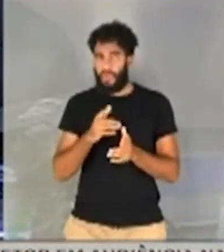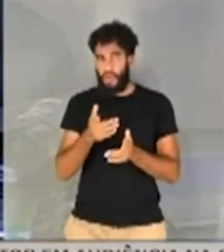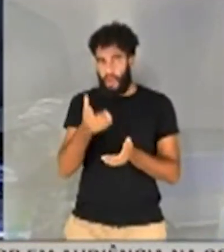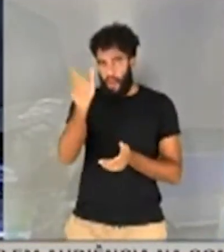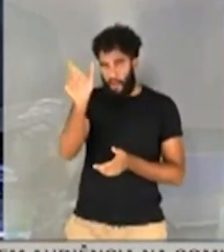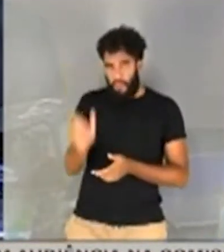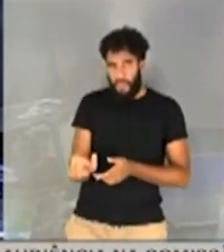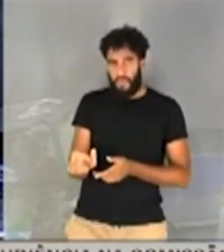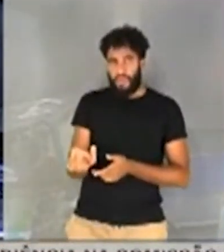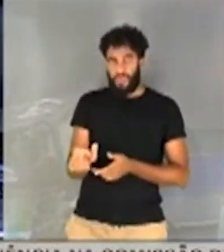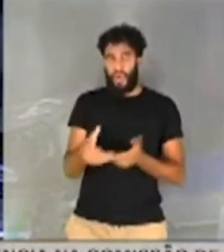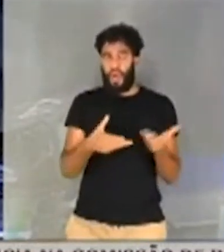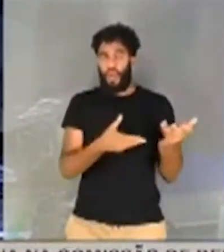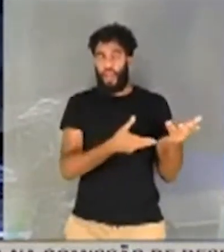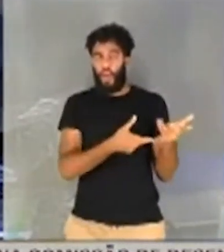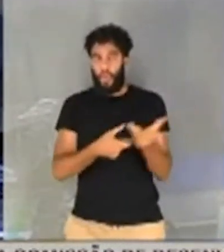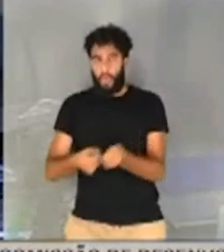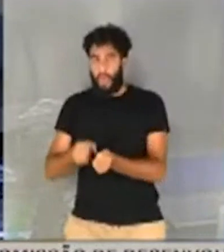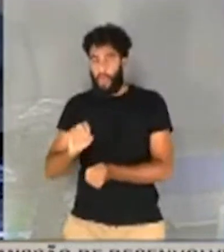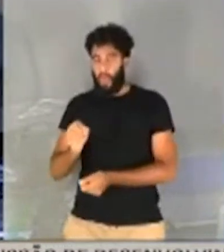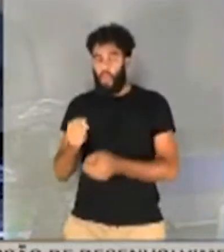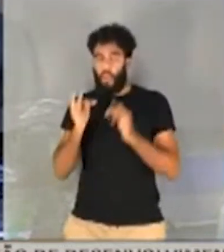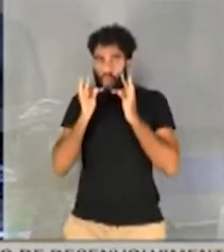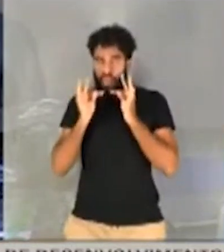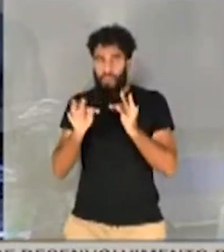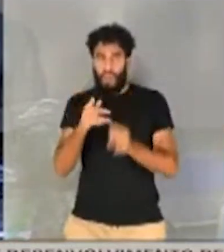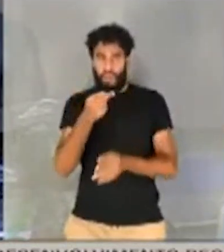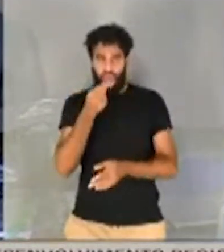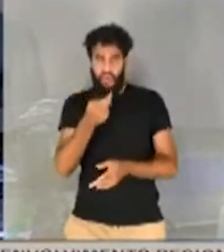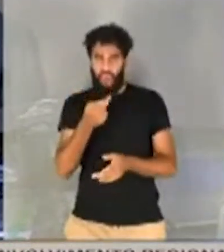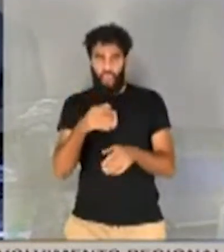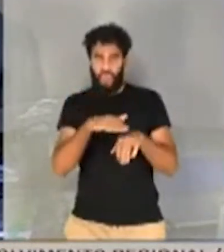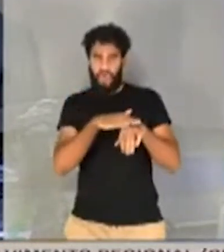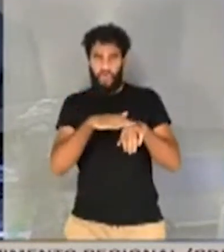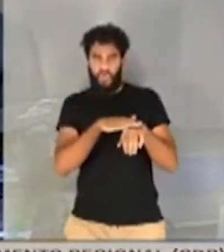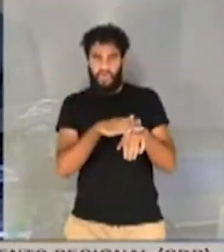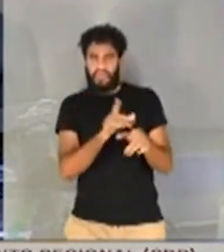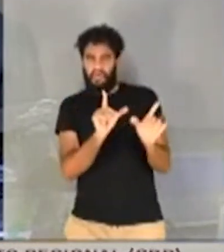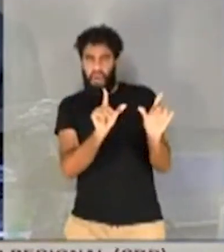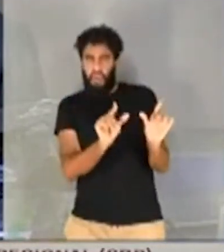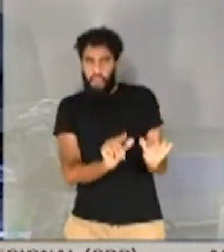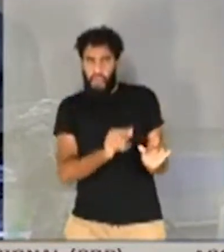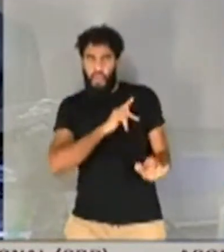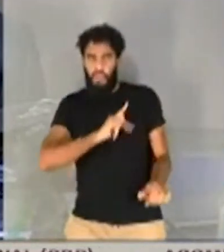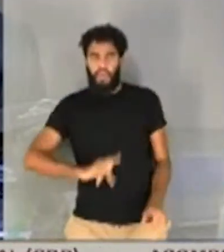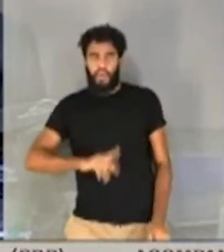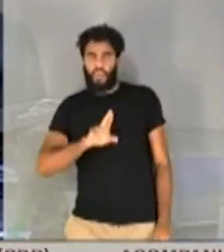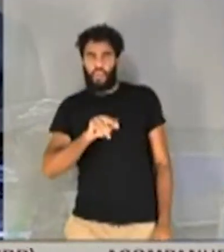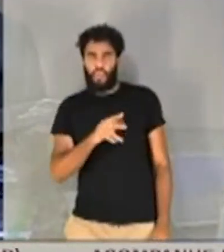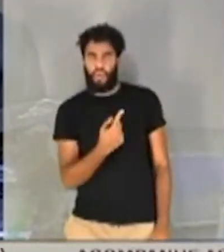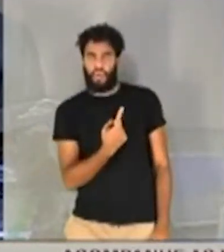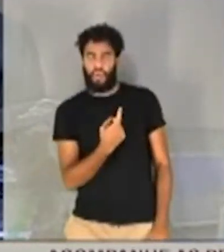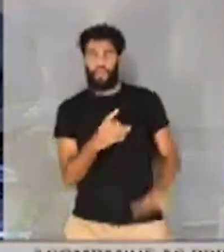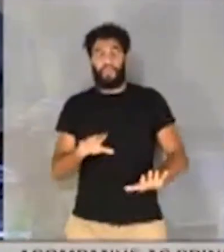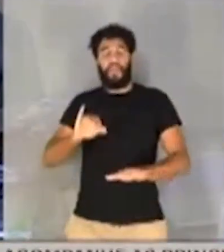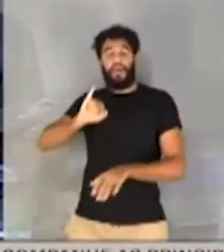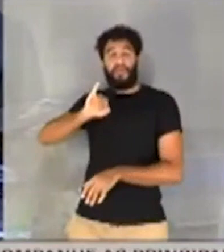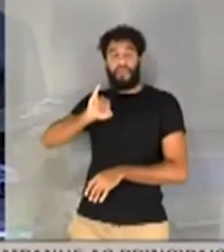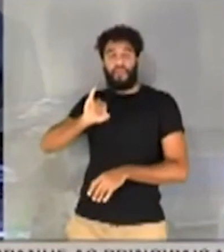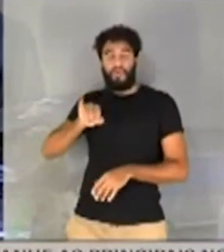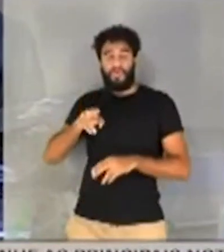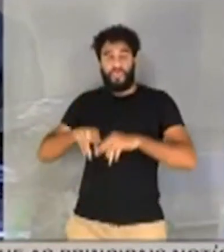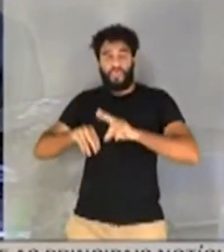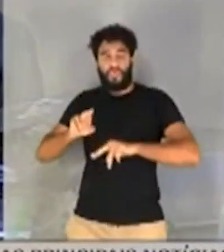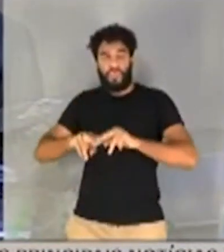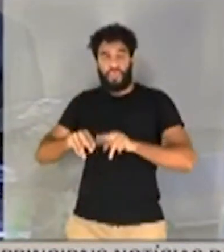convidada e não como testemunha. Ela já afirmou aqui que mal falava com o presidente da República, nunca esteve com ele sozinho. Em junho de 2020 foi